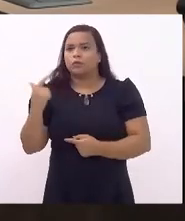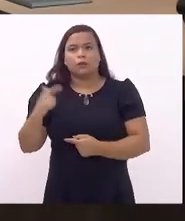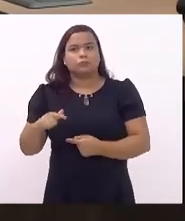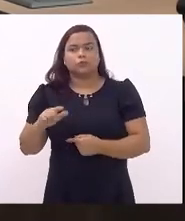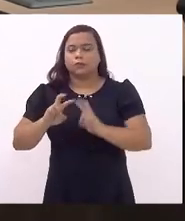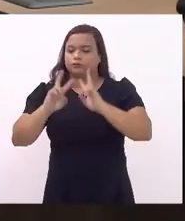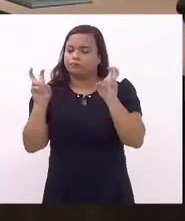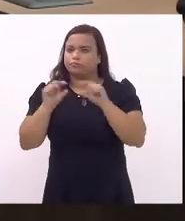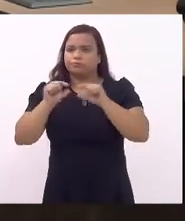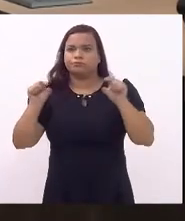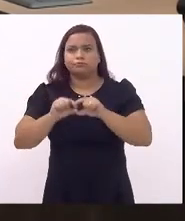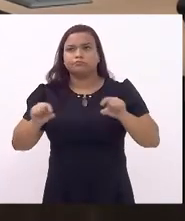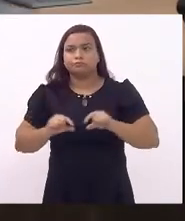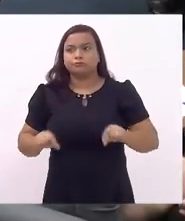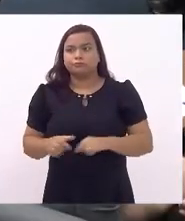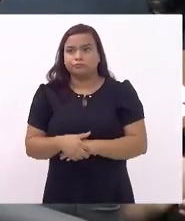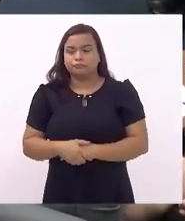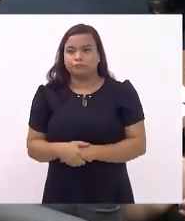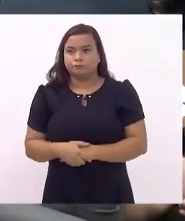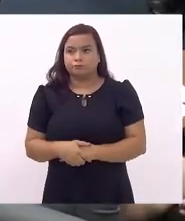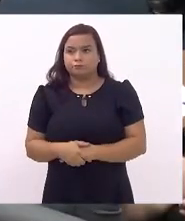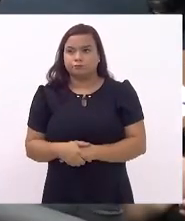não são abordados.